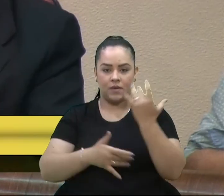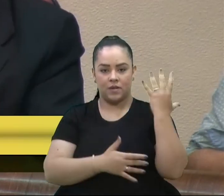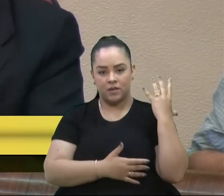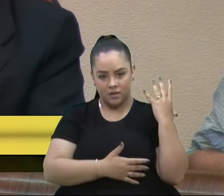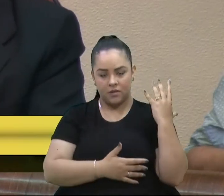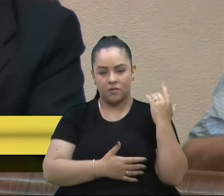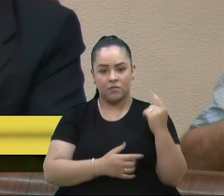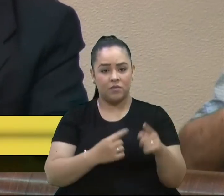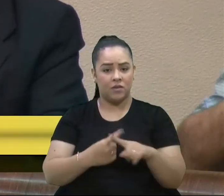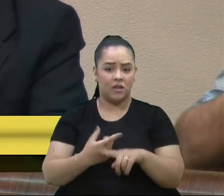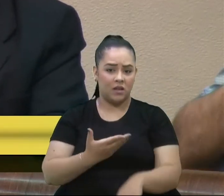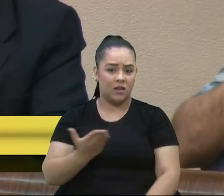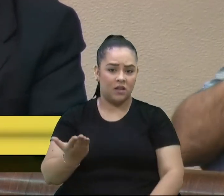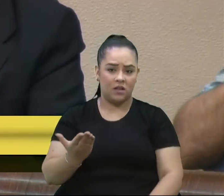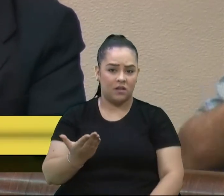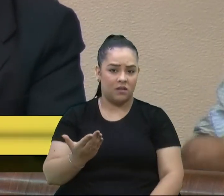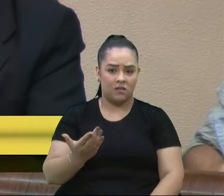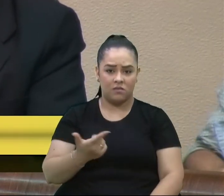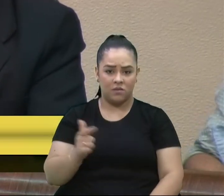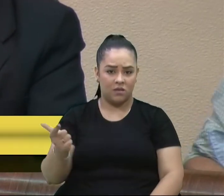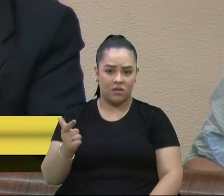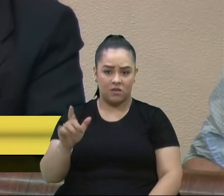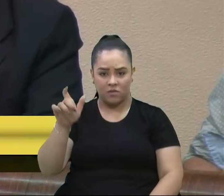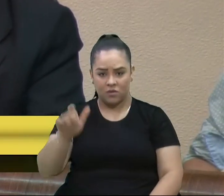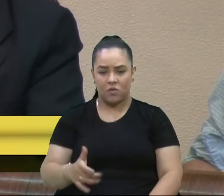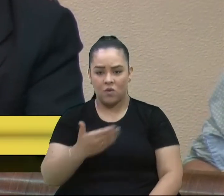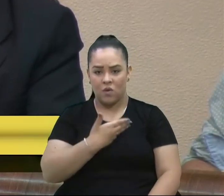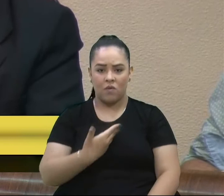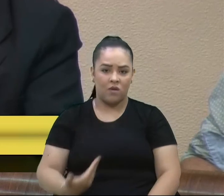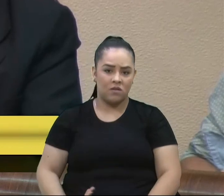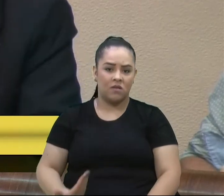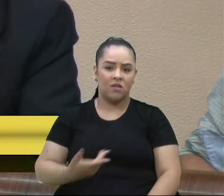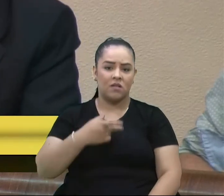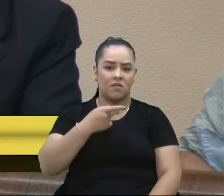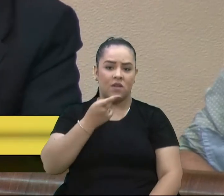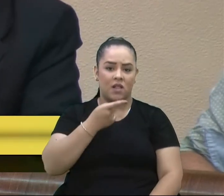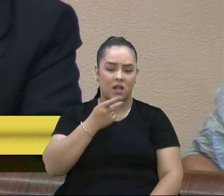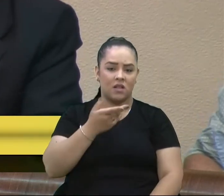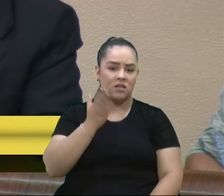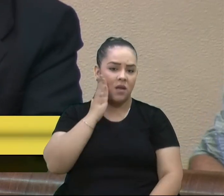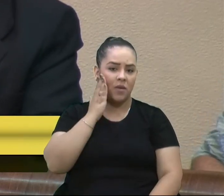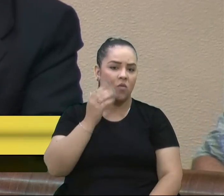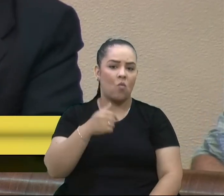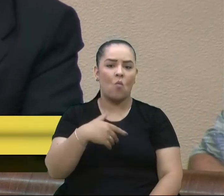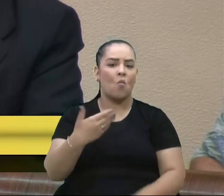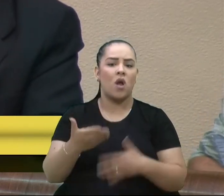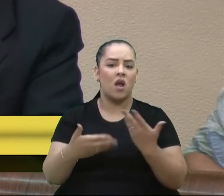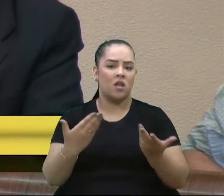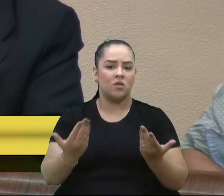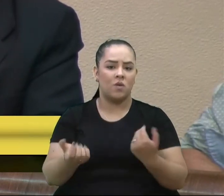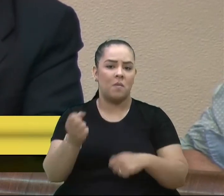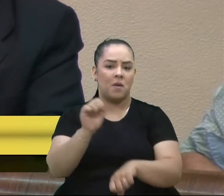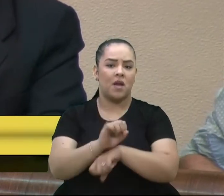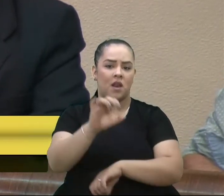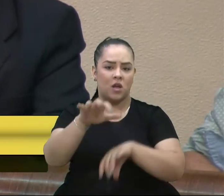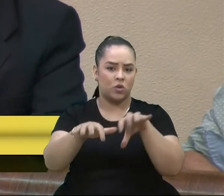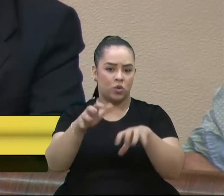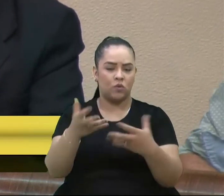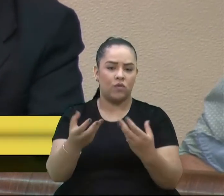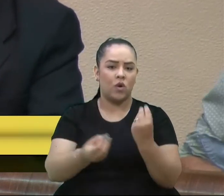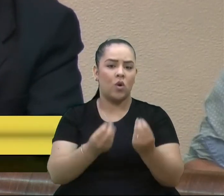nele ninguém, não existe governante que possa dizer quando vai chover e quando vai parar de chover. Então, como é que vai